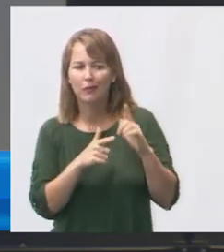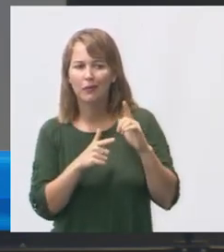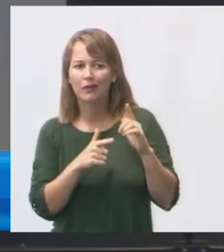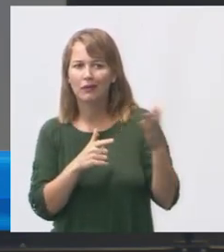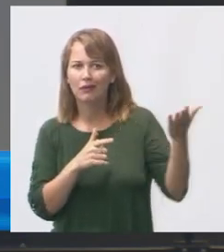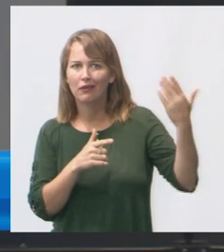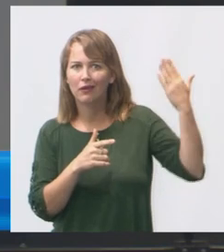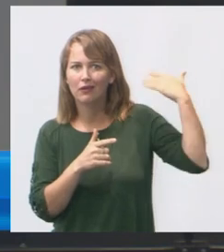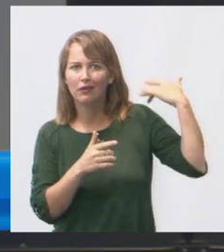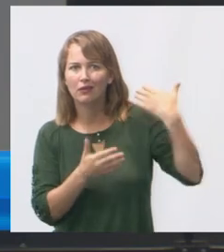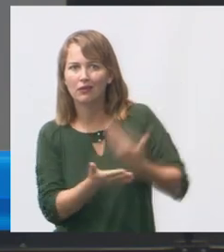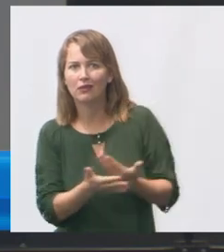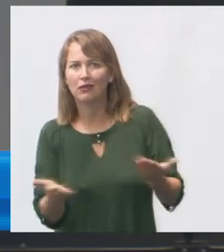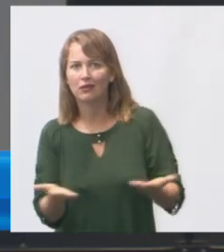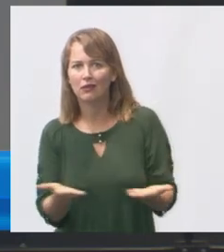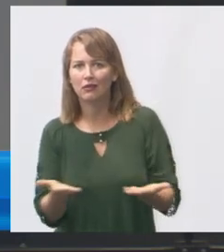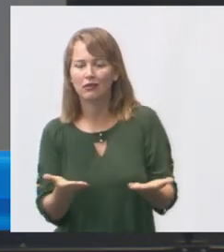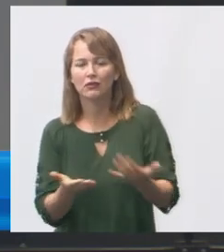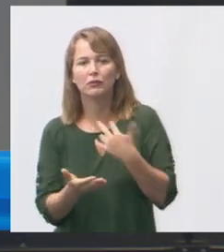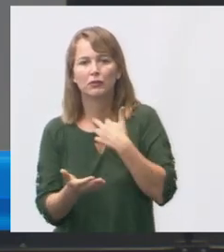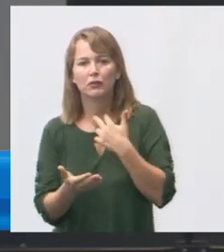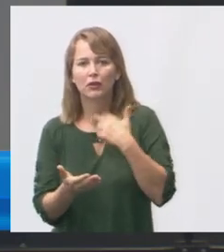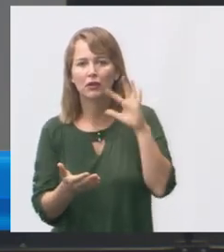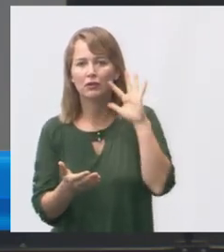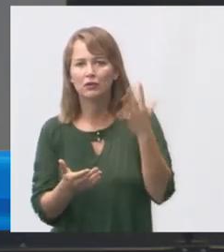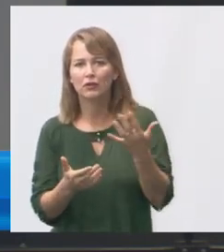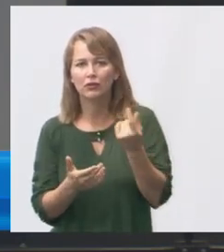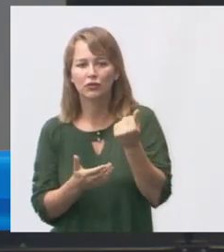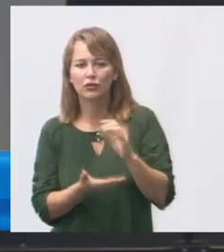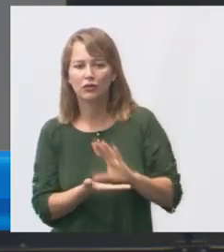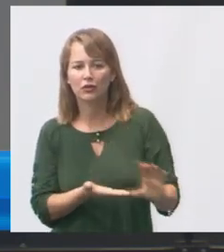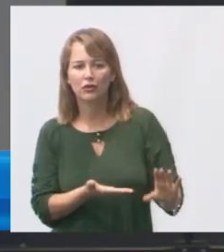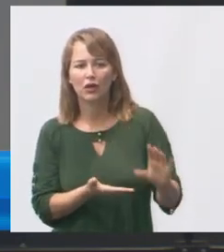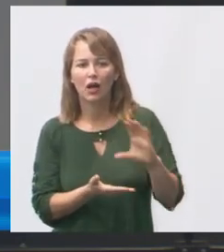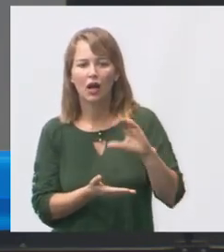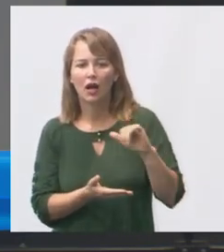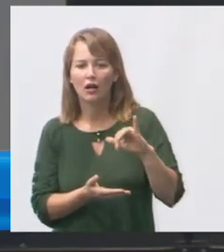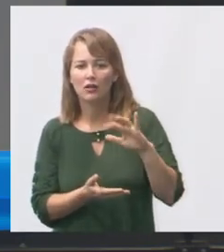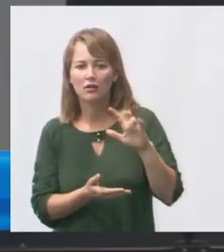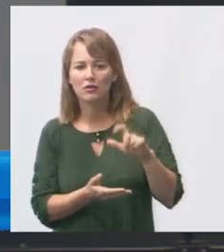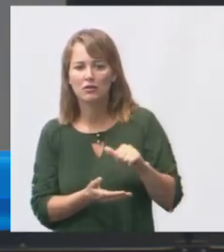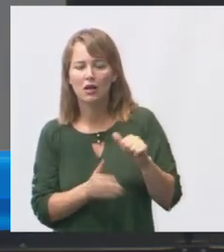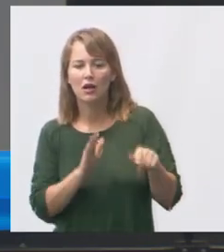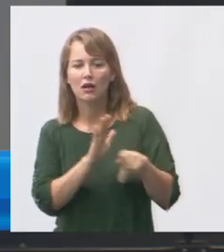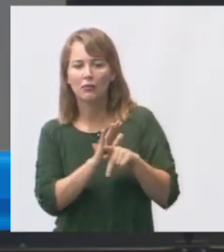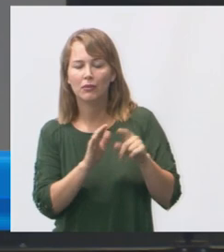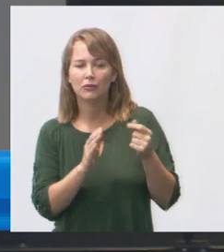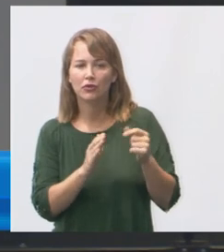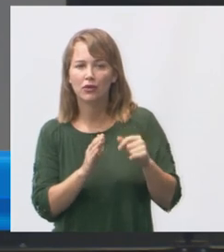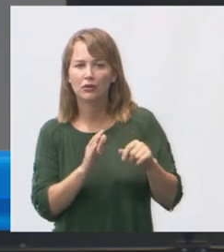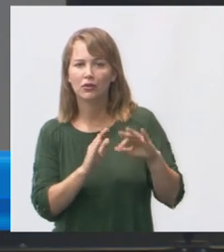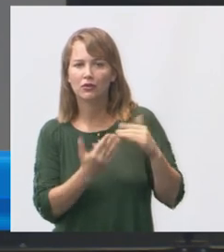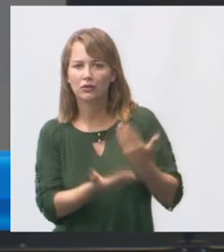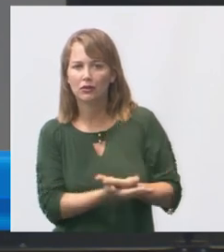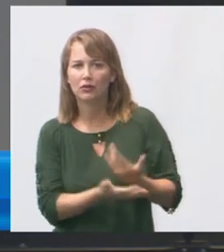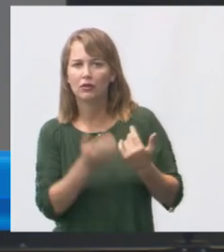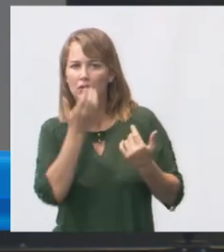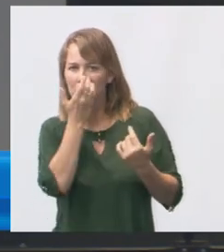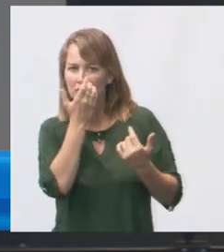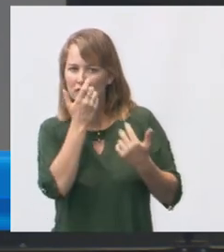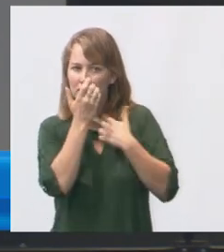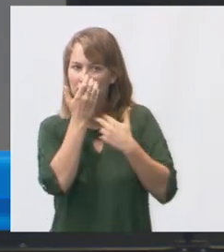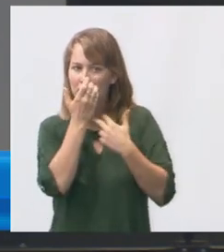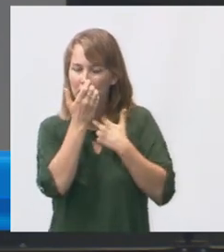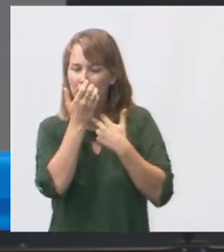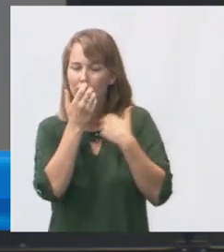então não pode ser resolvido com os recursos do caixa escolar que são insuficientes então